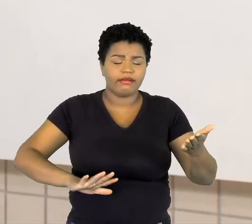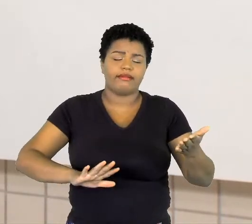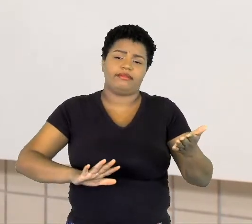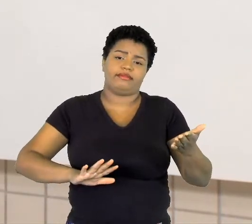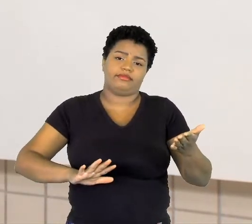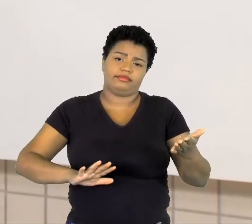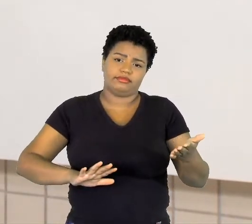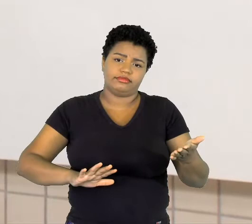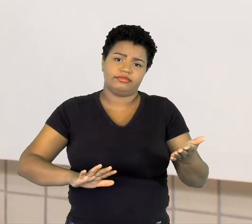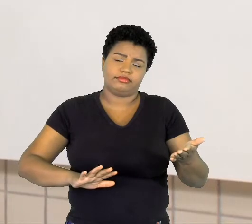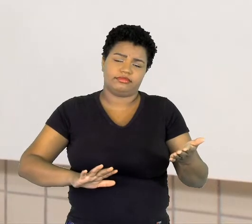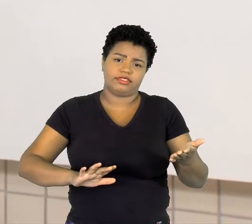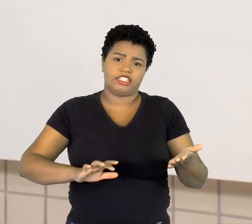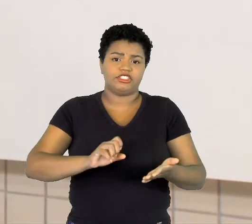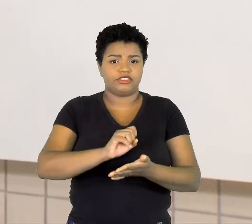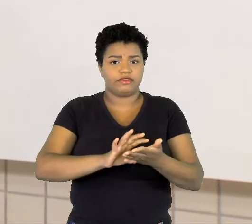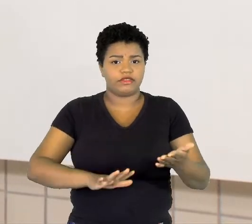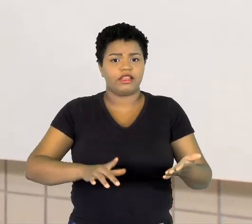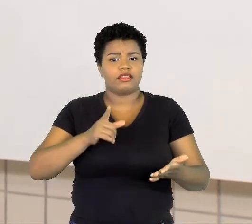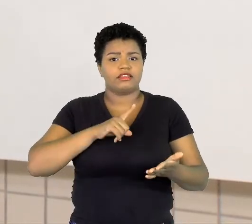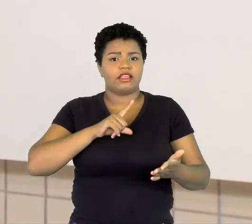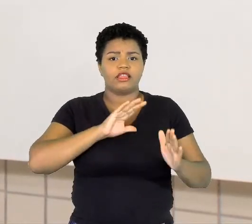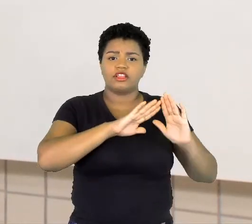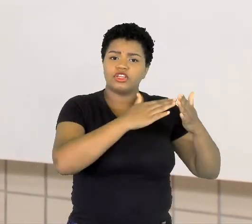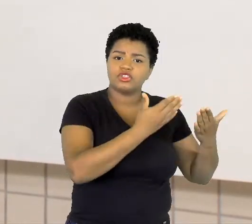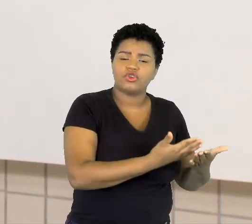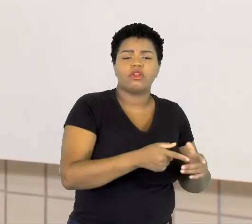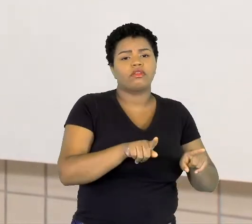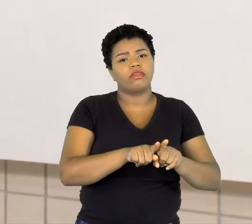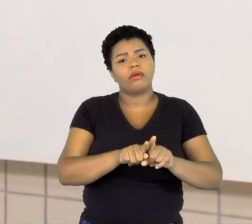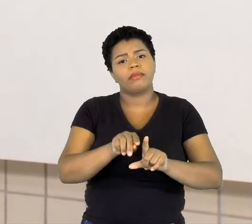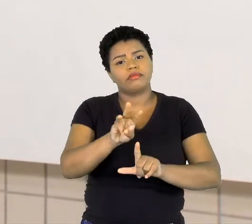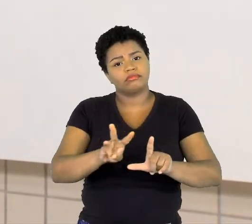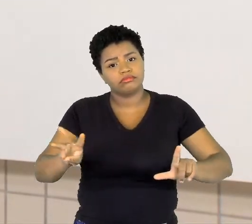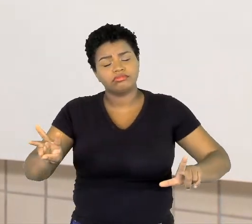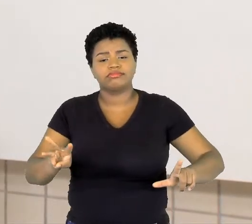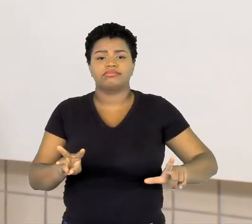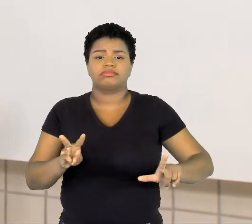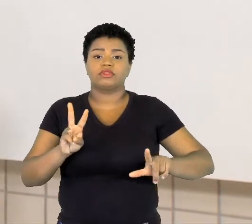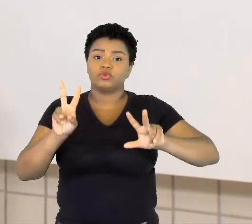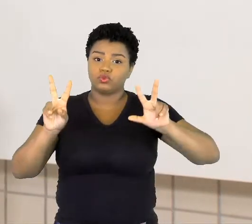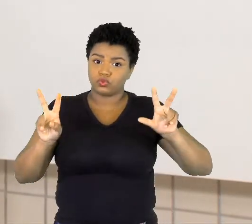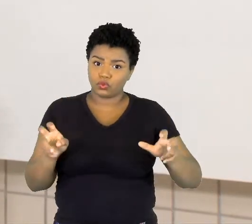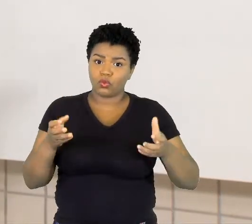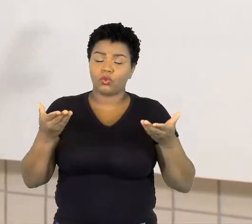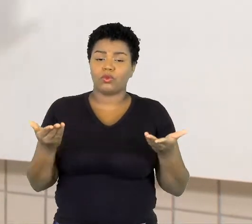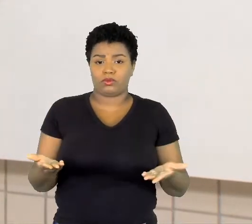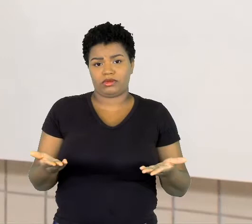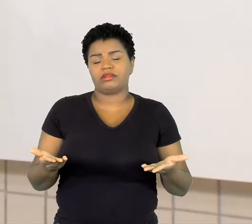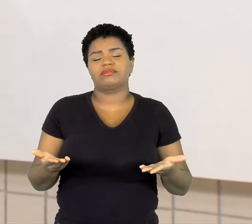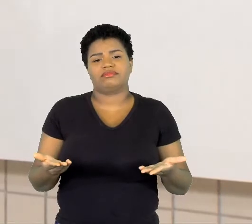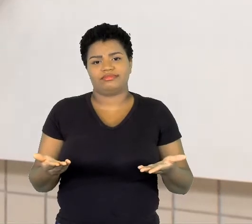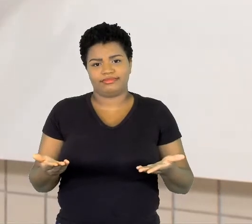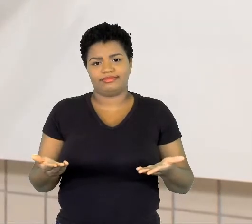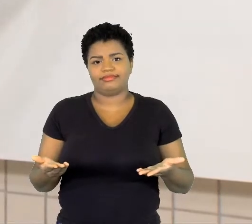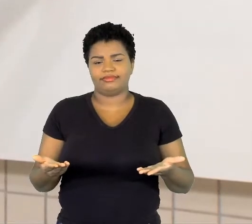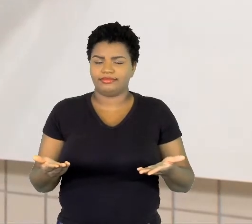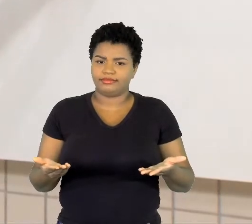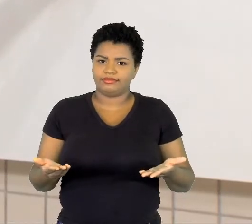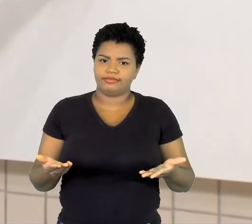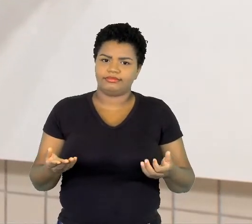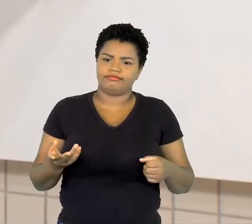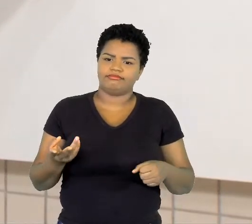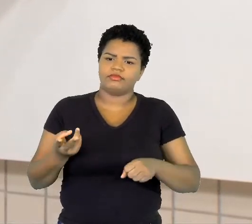disponíveis na escola e na plataforma é sobre esse assunto, tá? Vai te